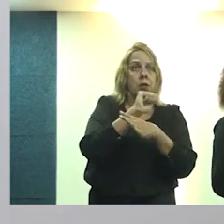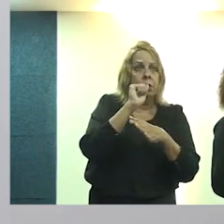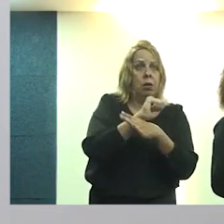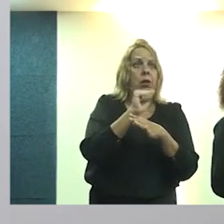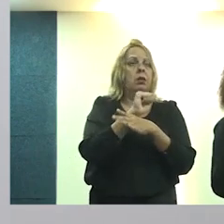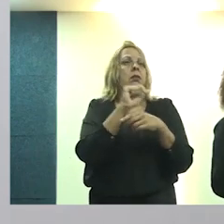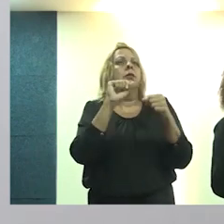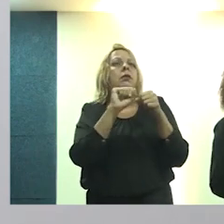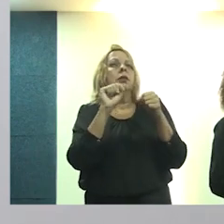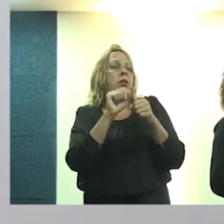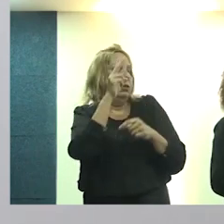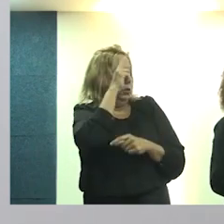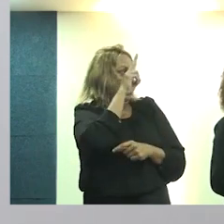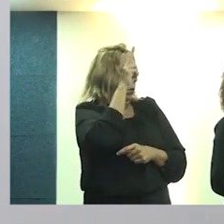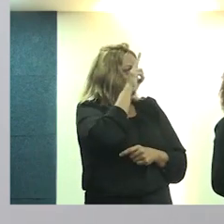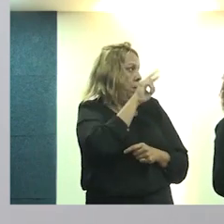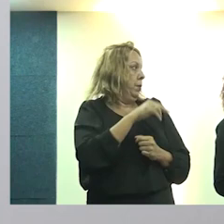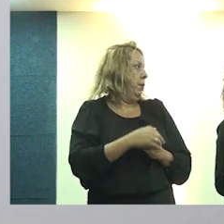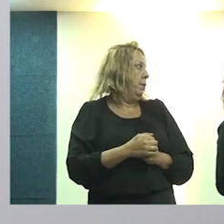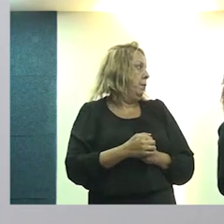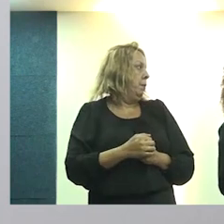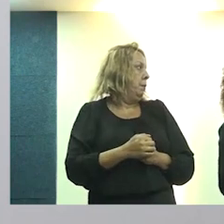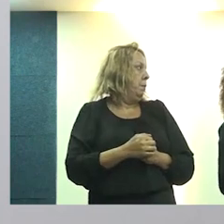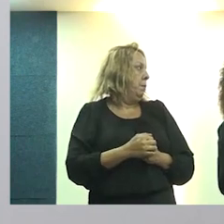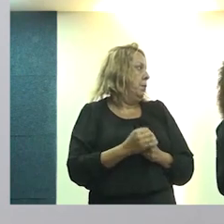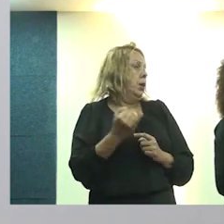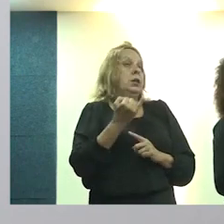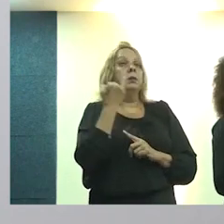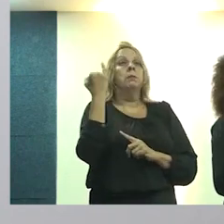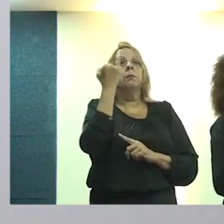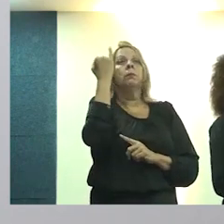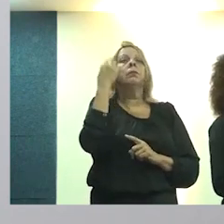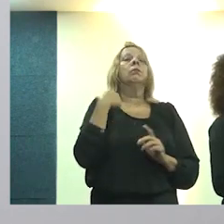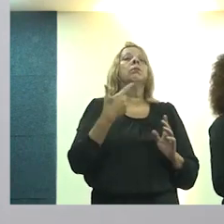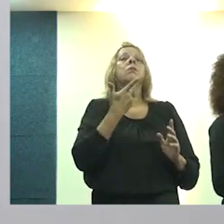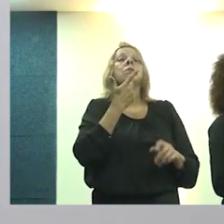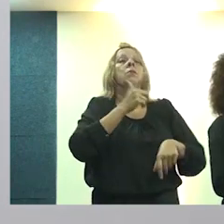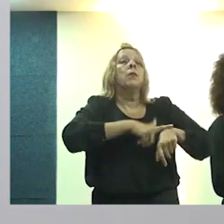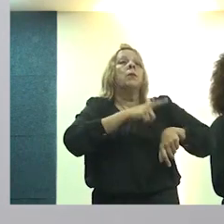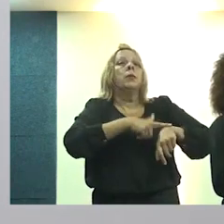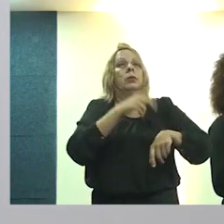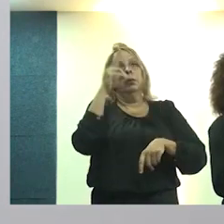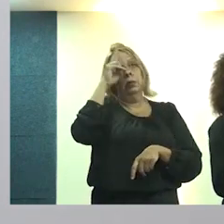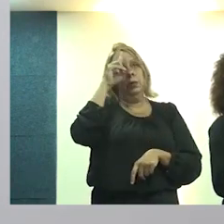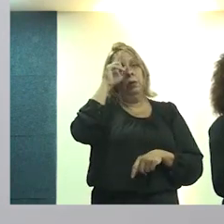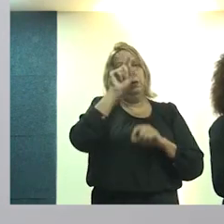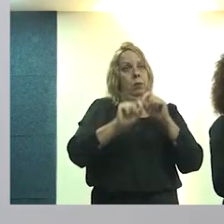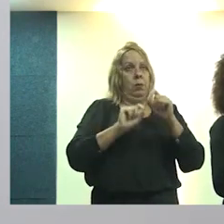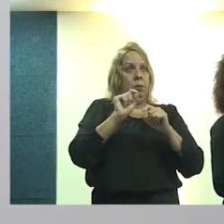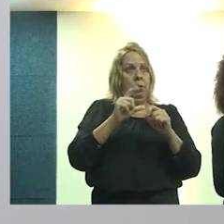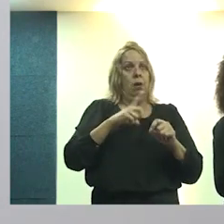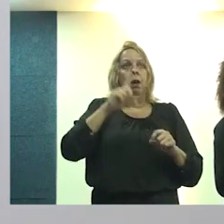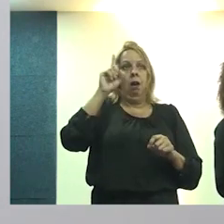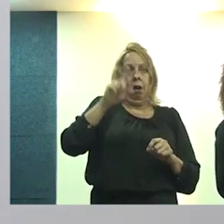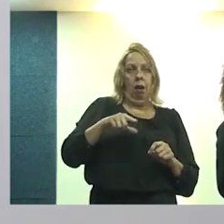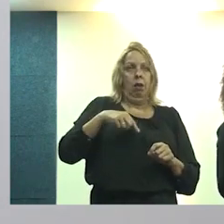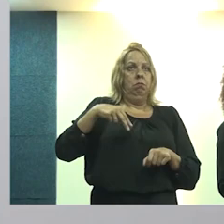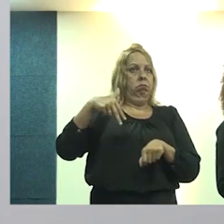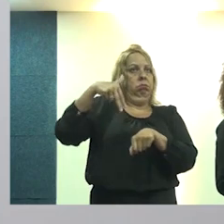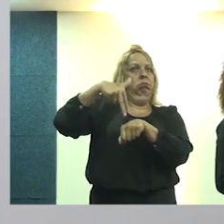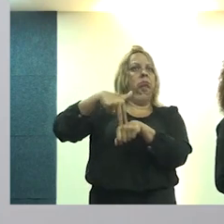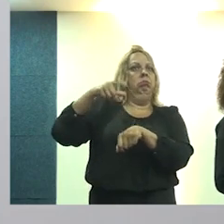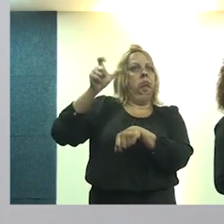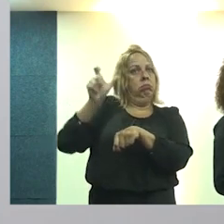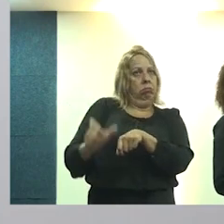fazem e fizeram essa história. Mas eu acho que é importante a gente ressaltar um pouco desse momento histórico. ele é uma figura